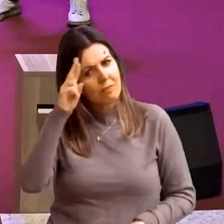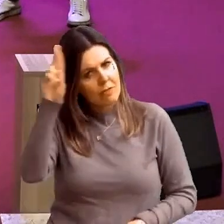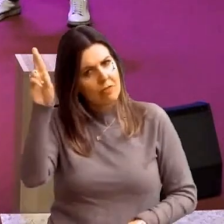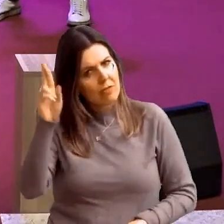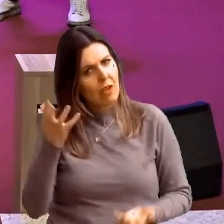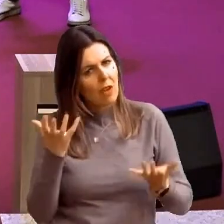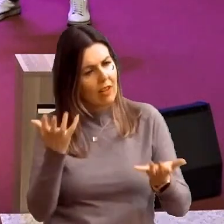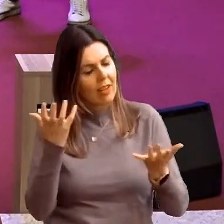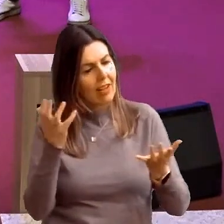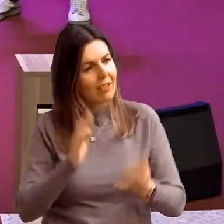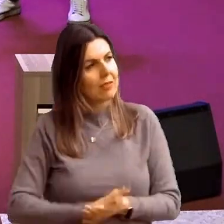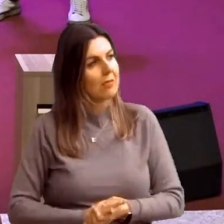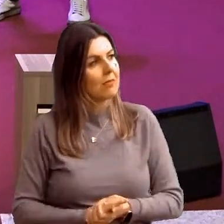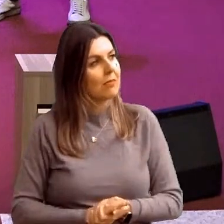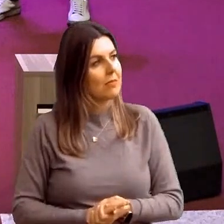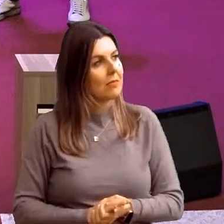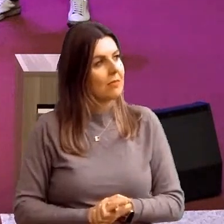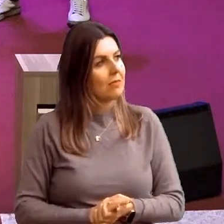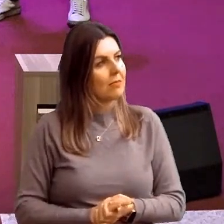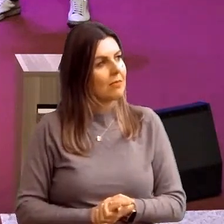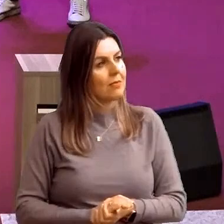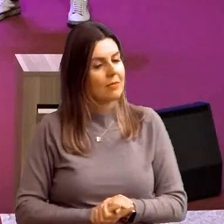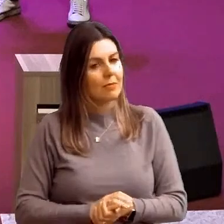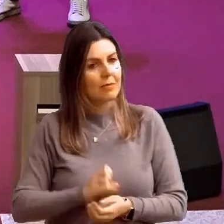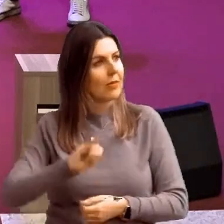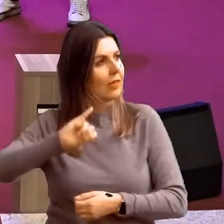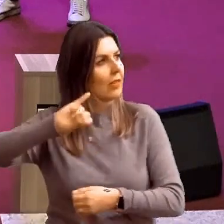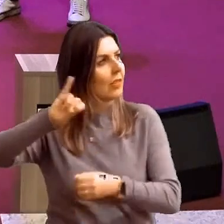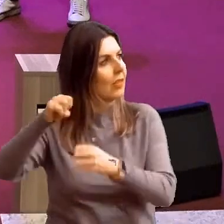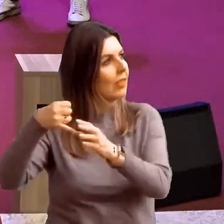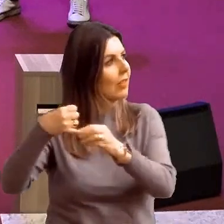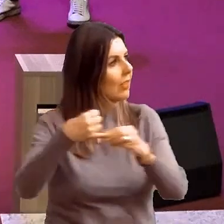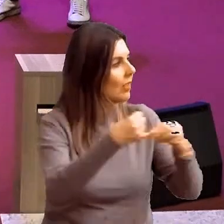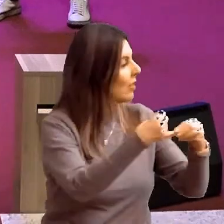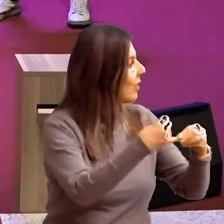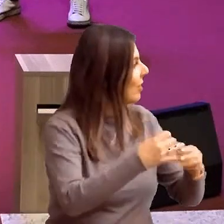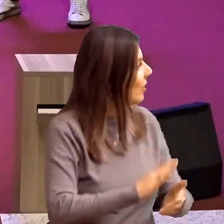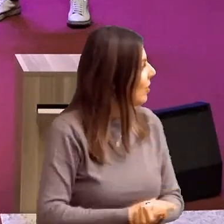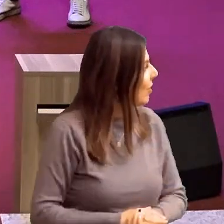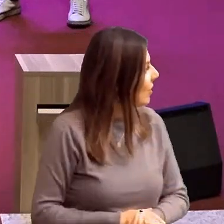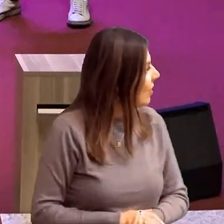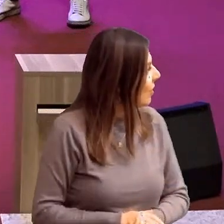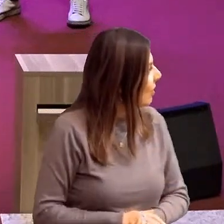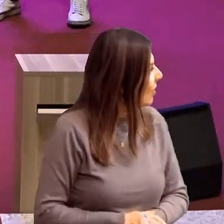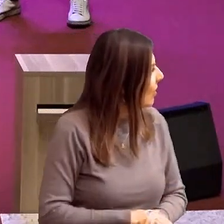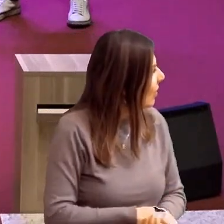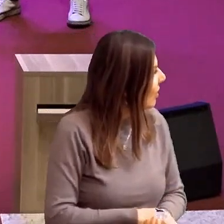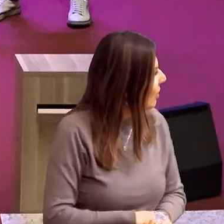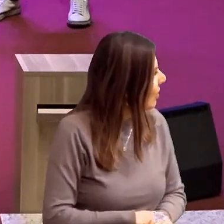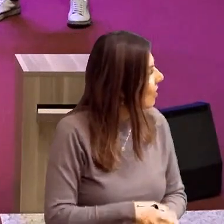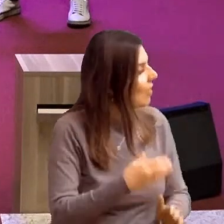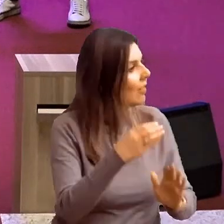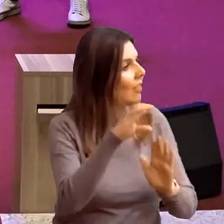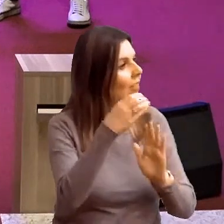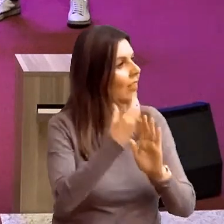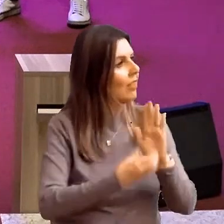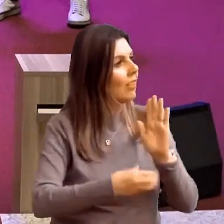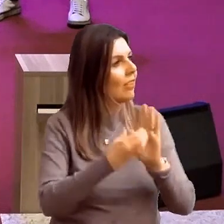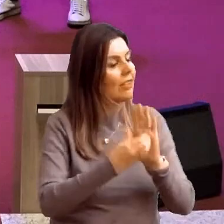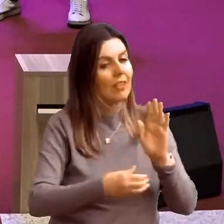Olha o que diz em Josué, capítulo